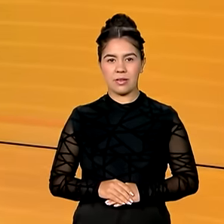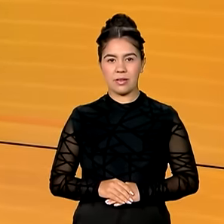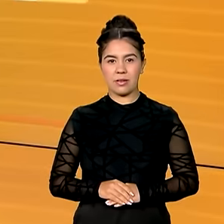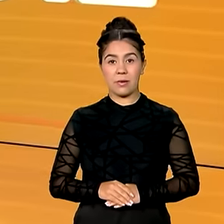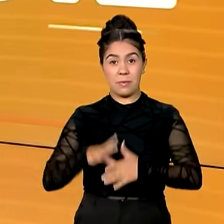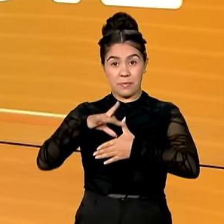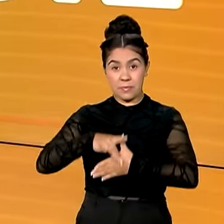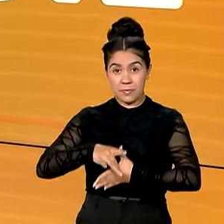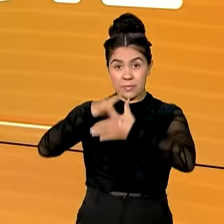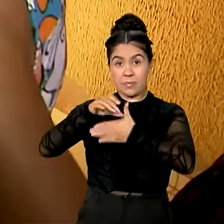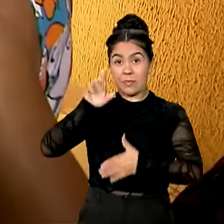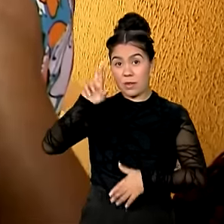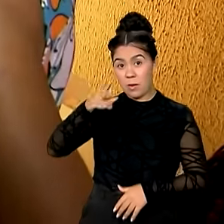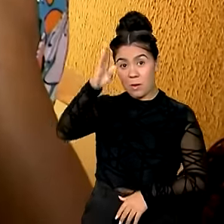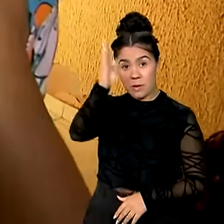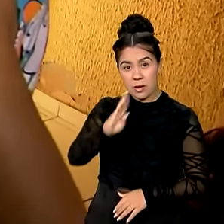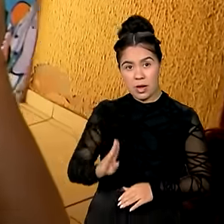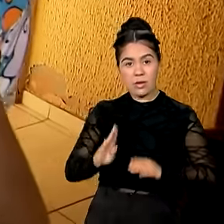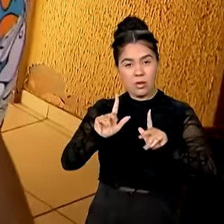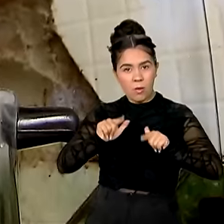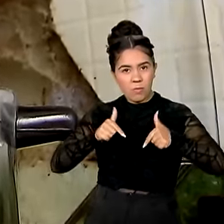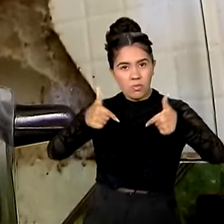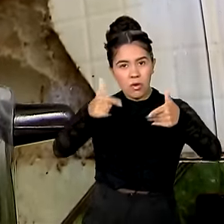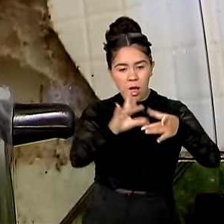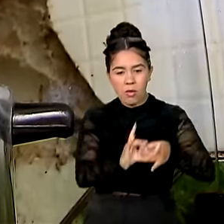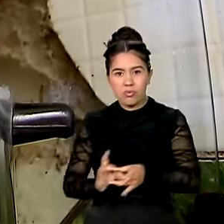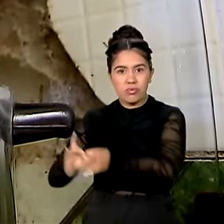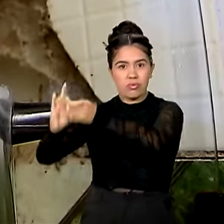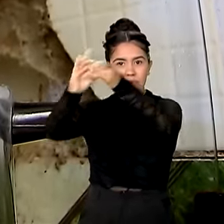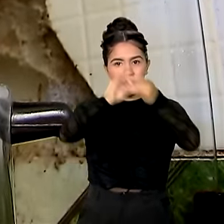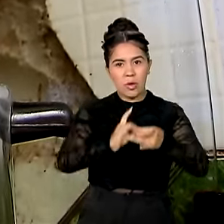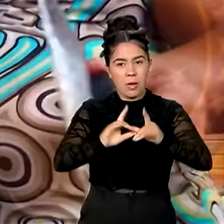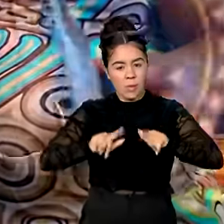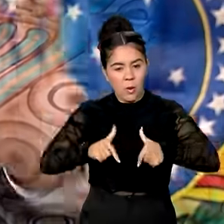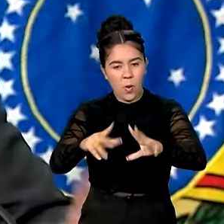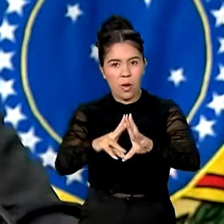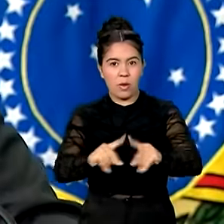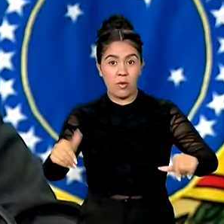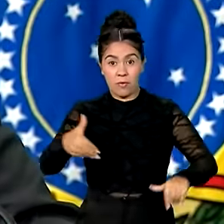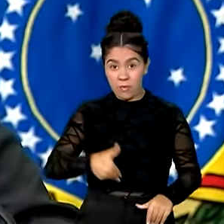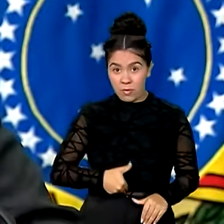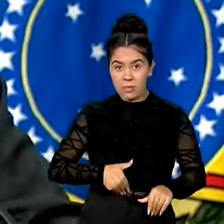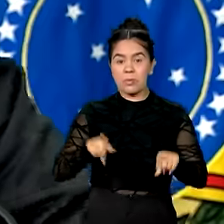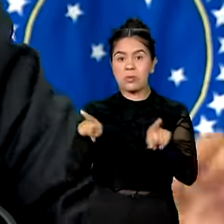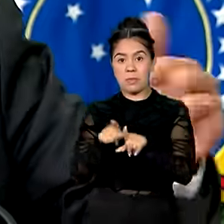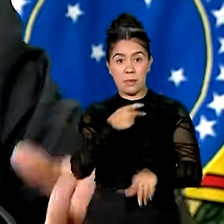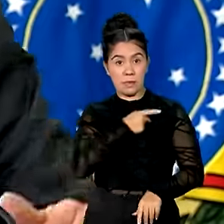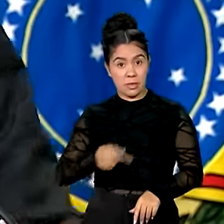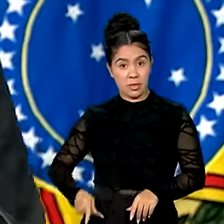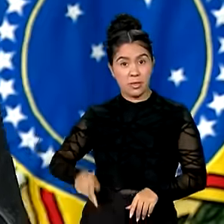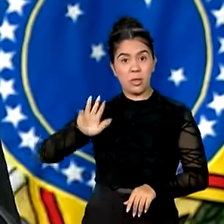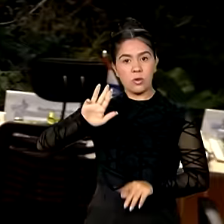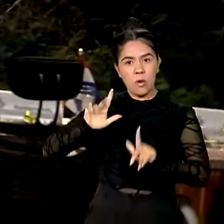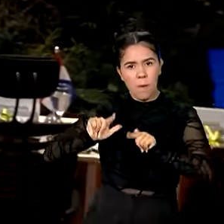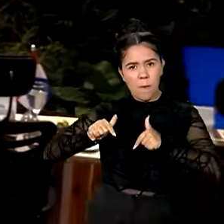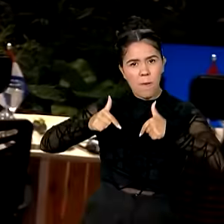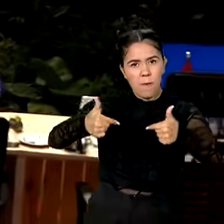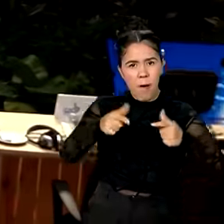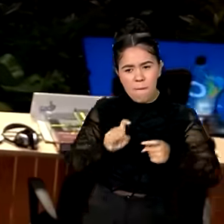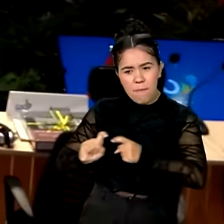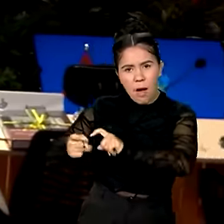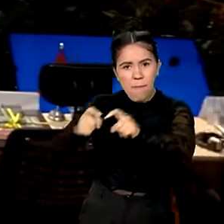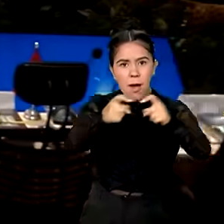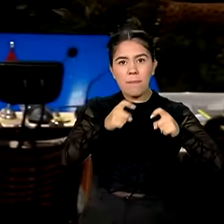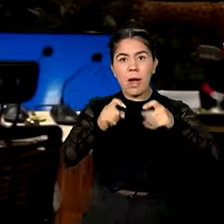Brasil lidera hoje o início da Aliança Global contra a Fome. Iniciativa do presidente Lula, a força-tarefa vai